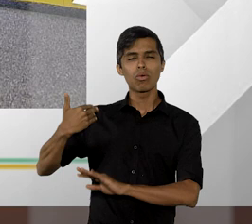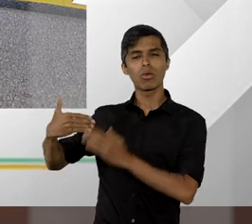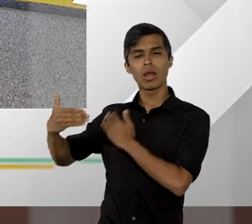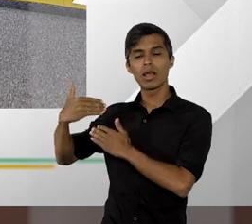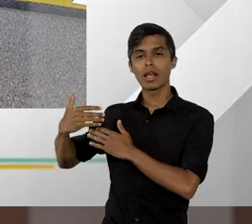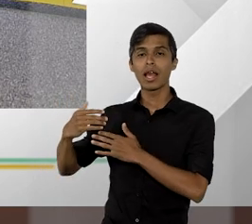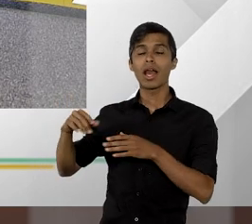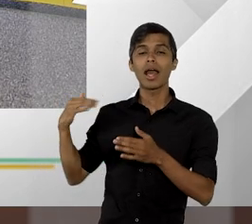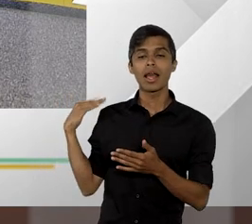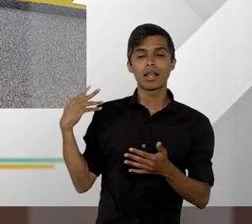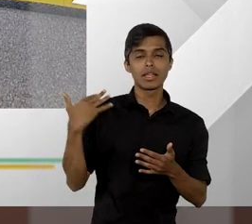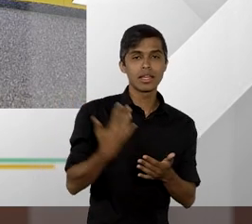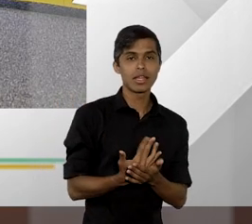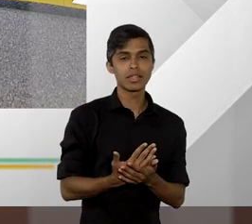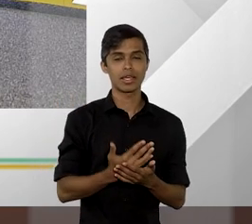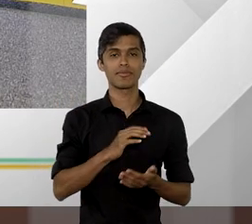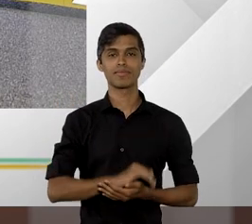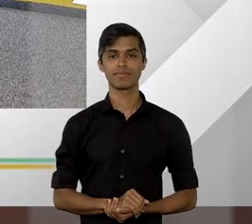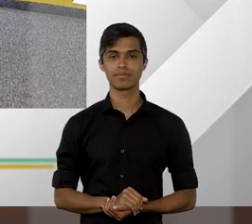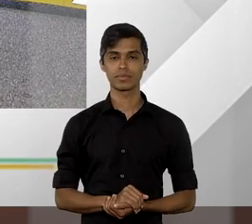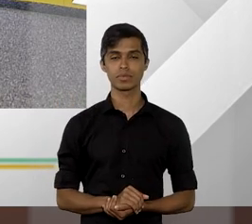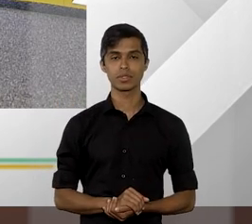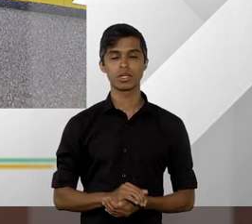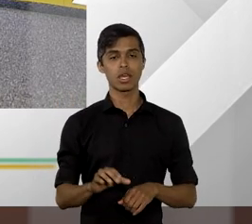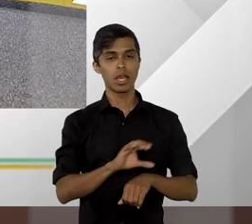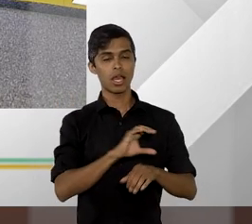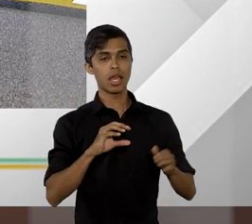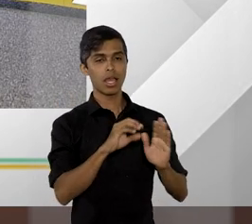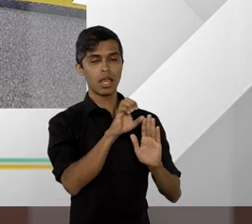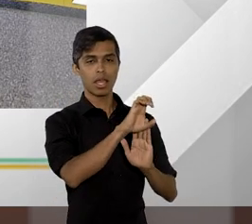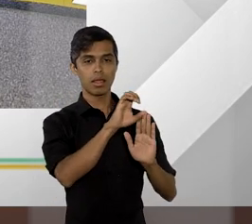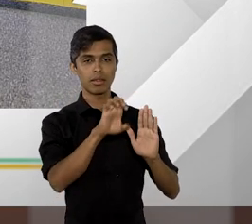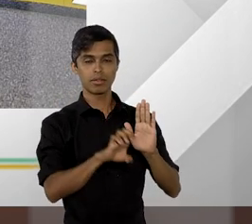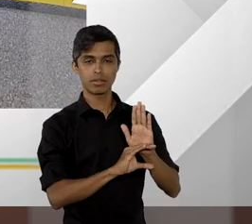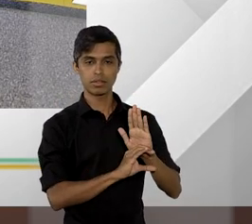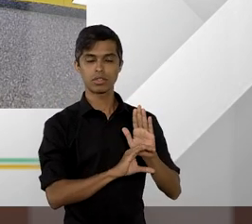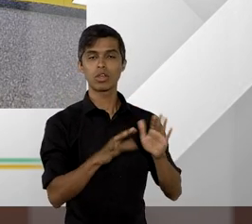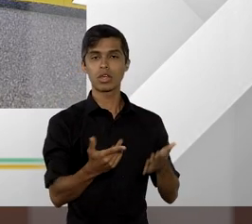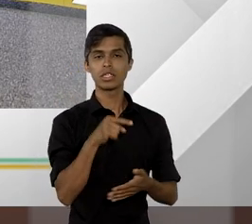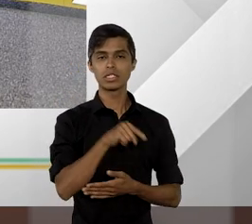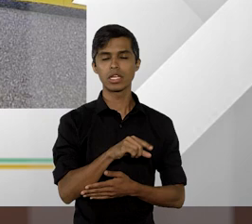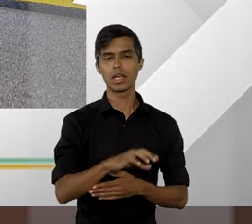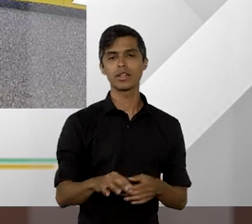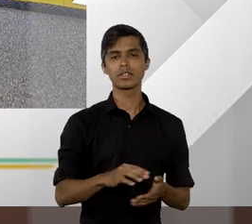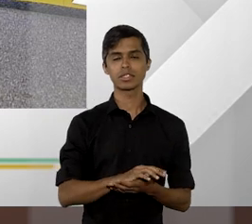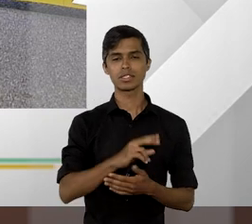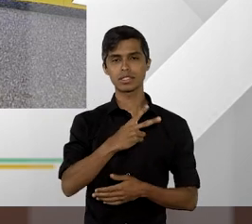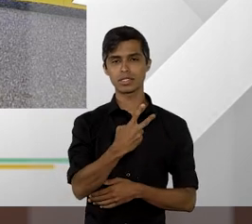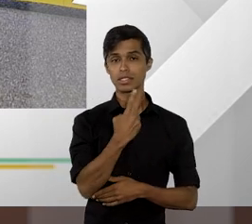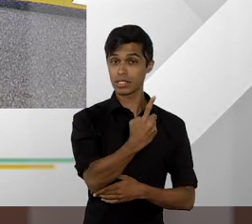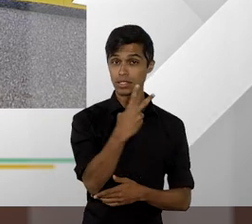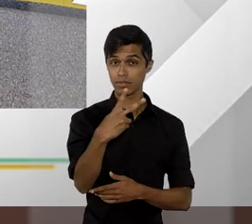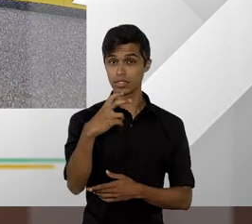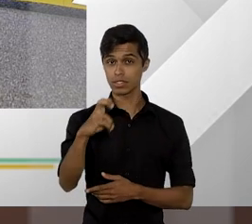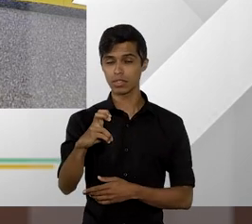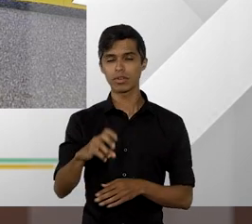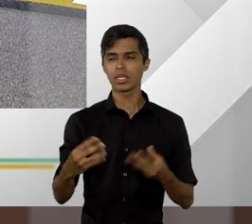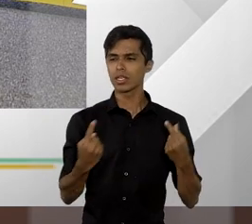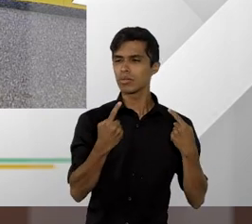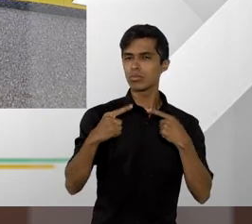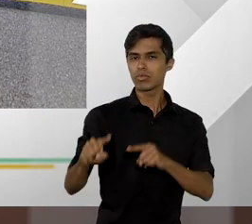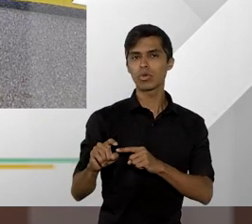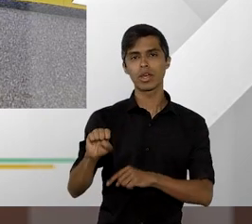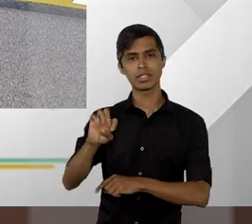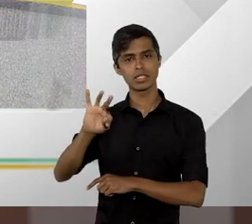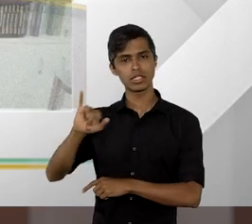até a promulgação da Emenda Constitucional 125 e de que forma o normativo vai impactar o STJ e o